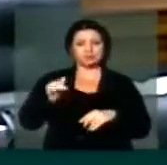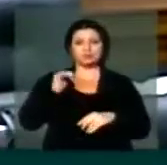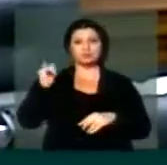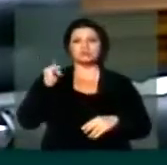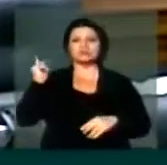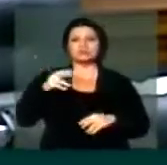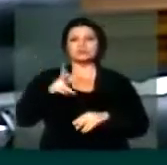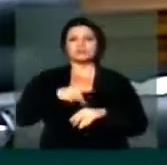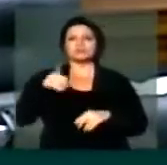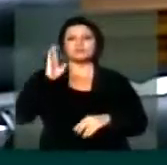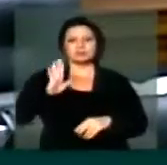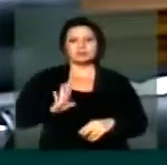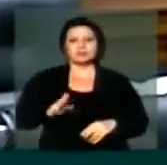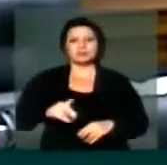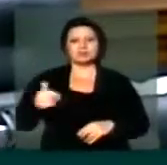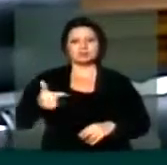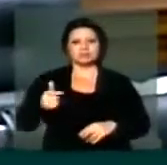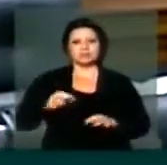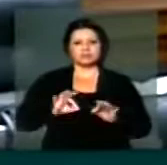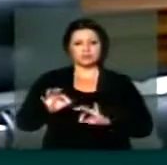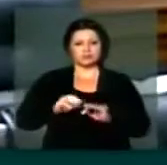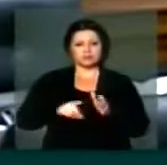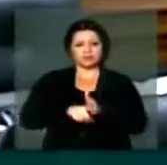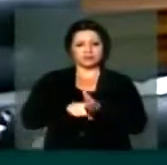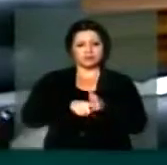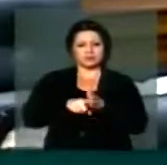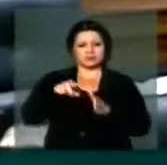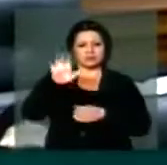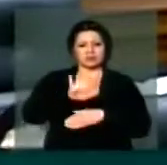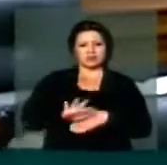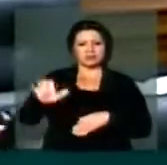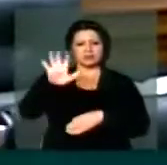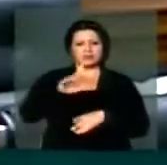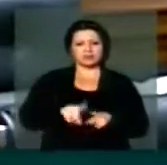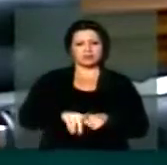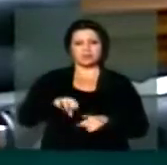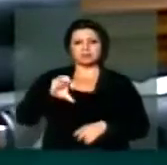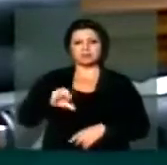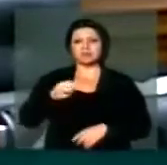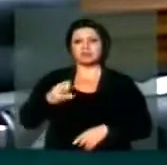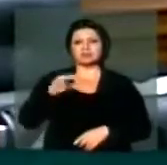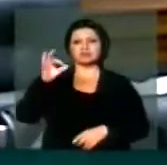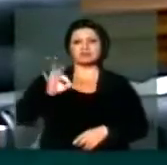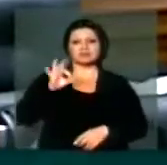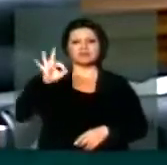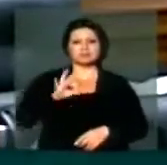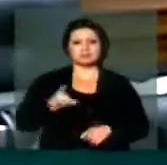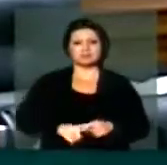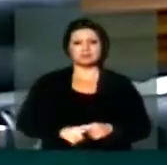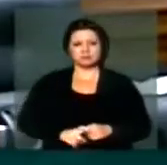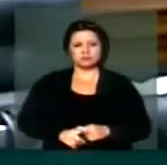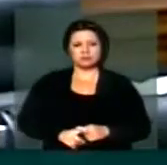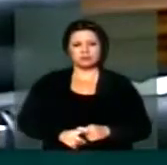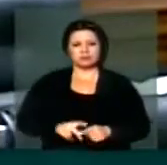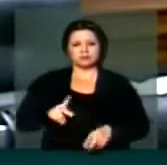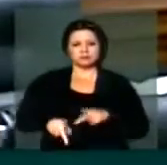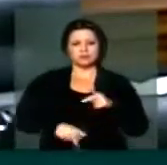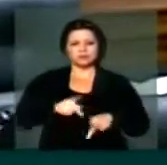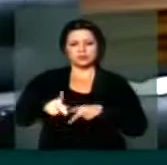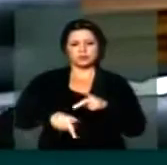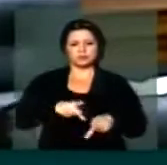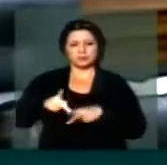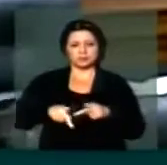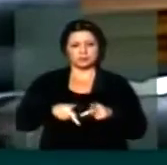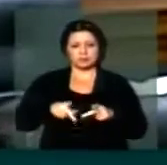importância no nosso país. Segundo todas as pesquisas a nível nacional, 93%, mais 93% da população